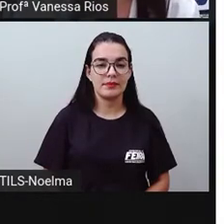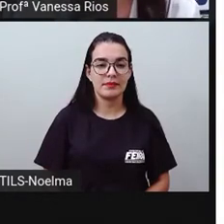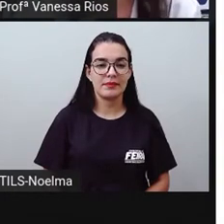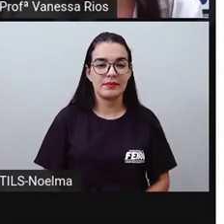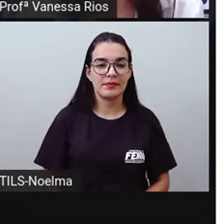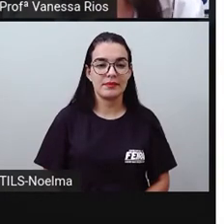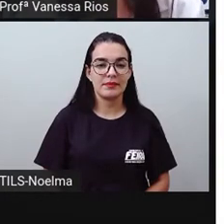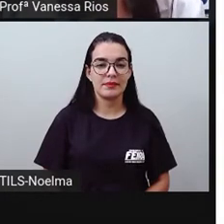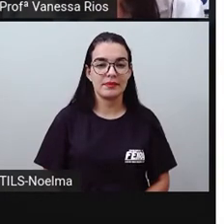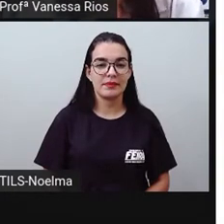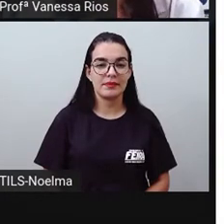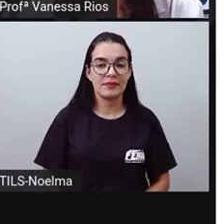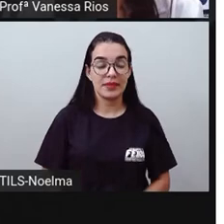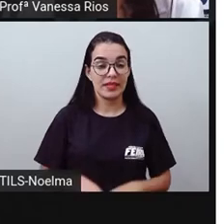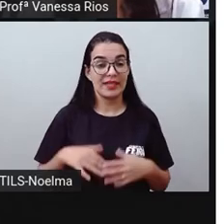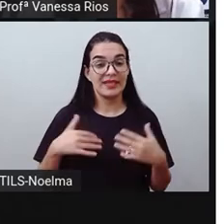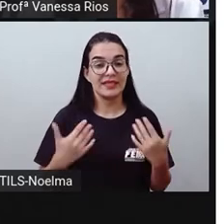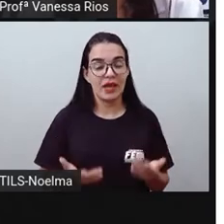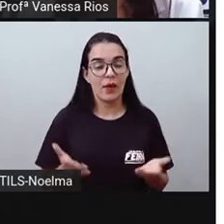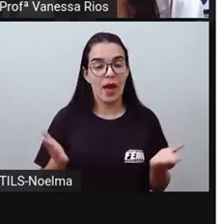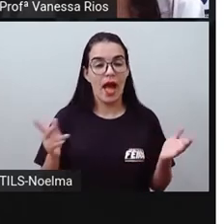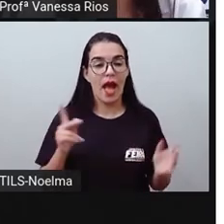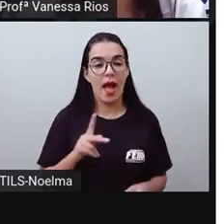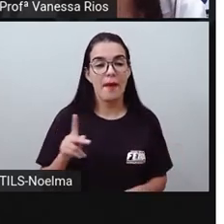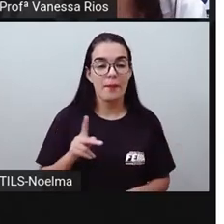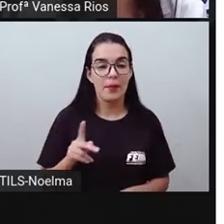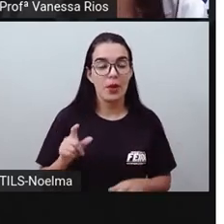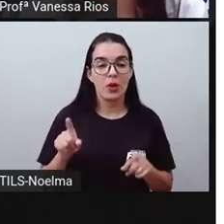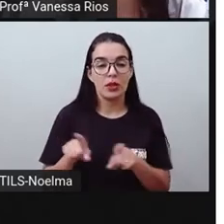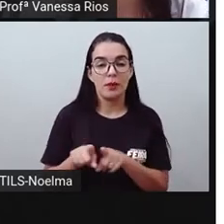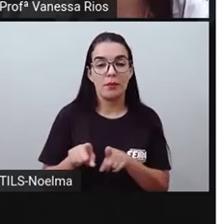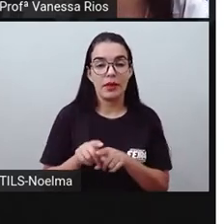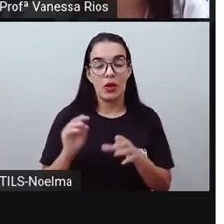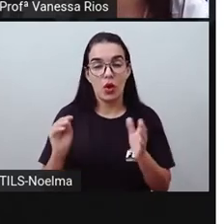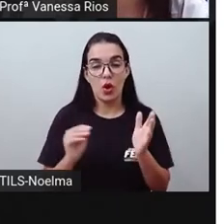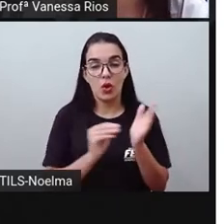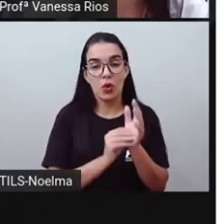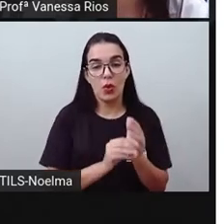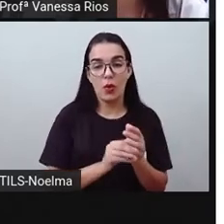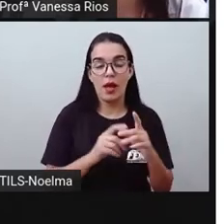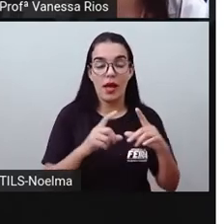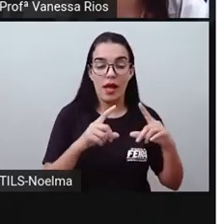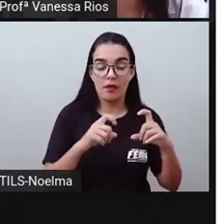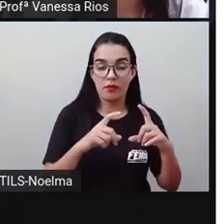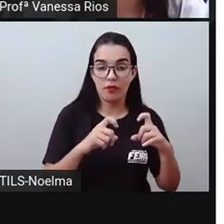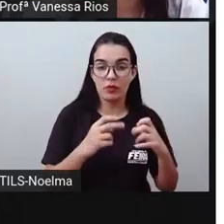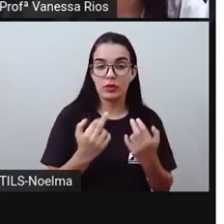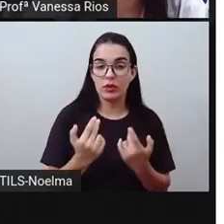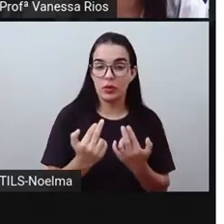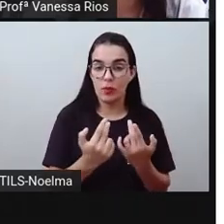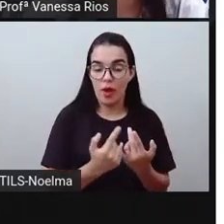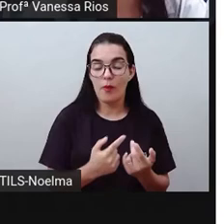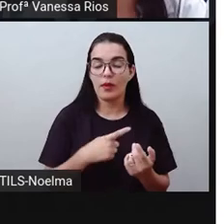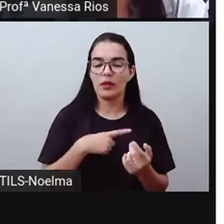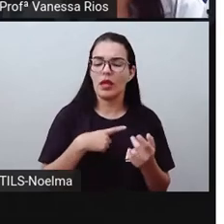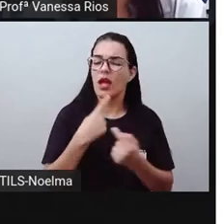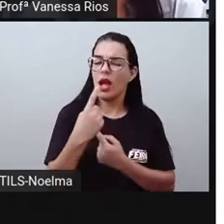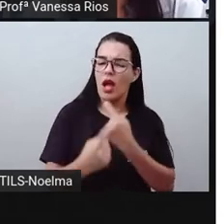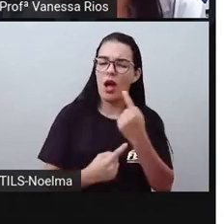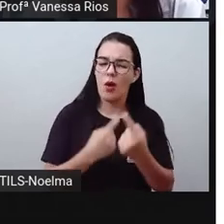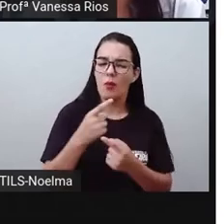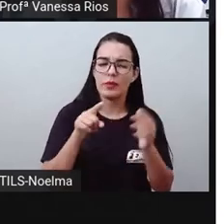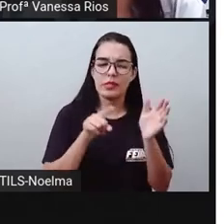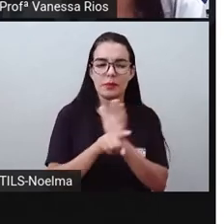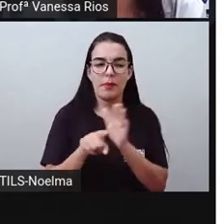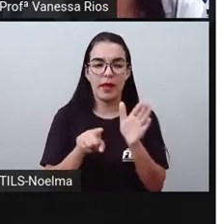E aí, olha isso. A Pró colocou a mesma imagem e algumas questões, algumas perguntas para a gente